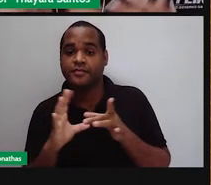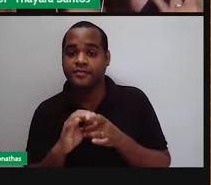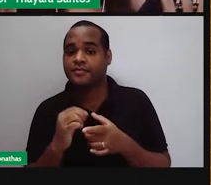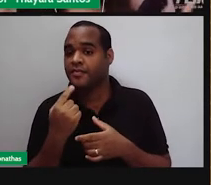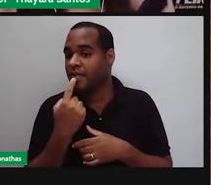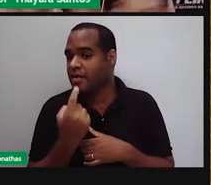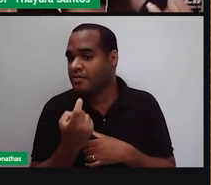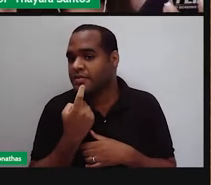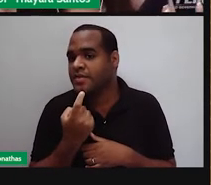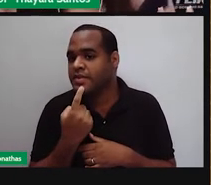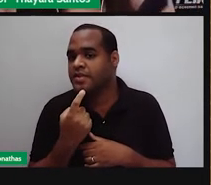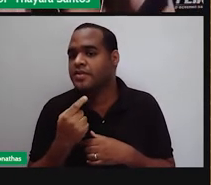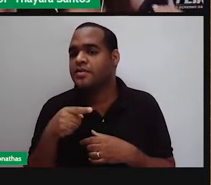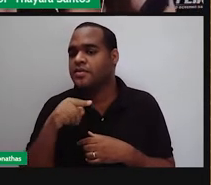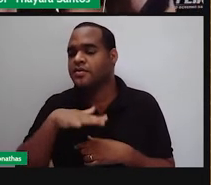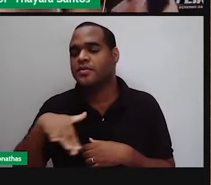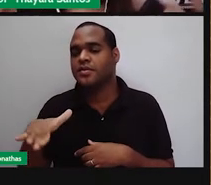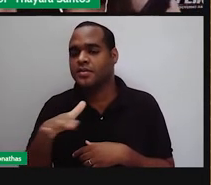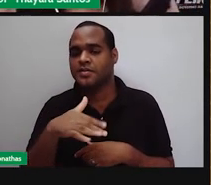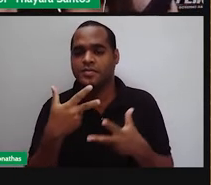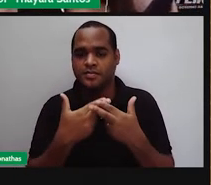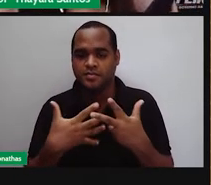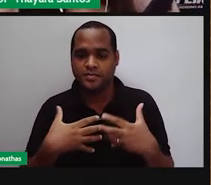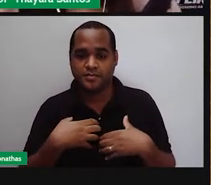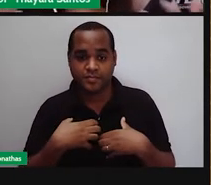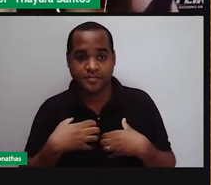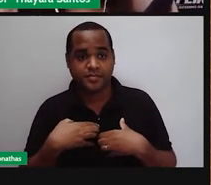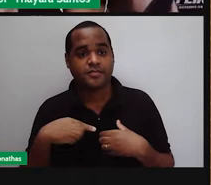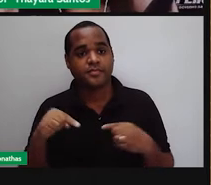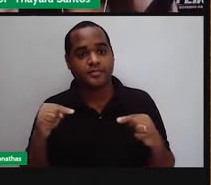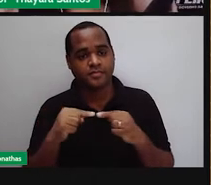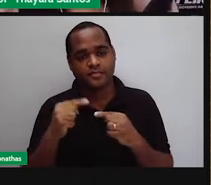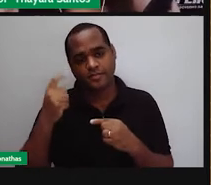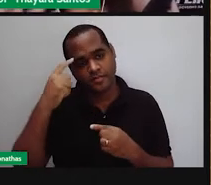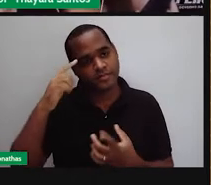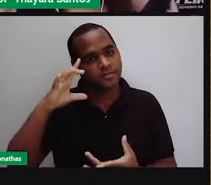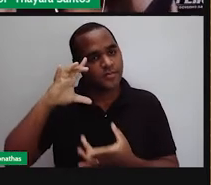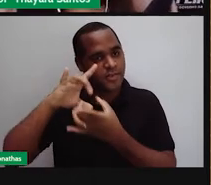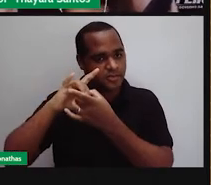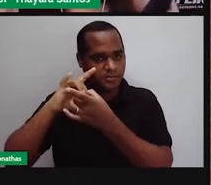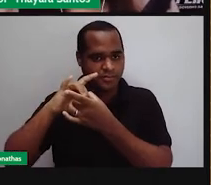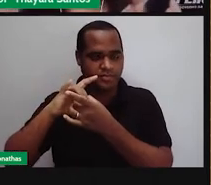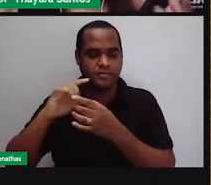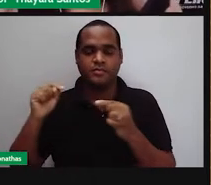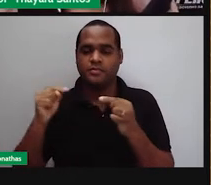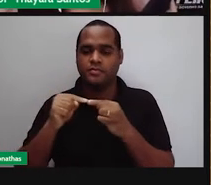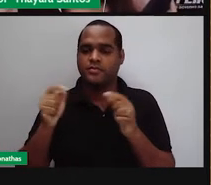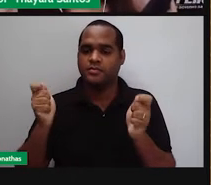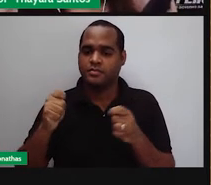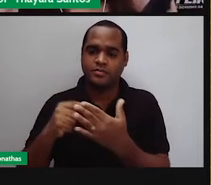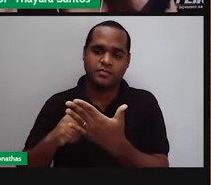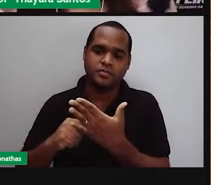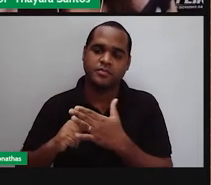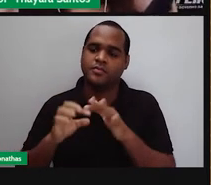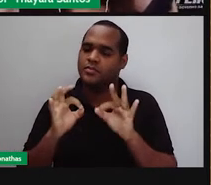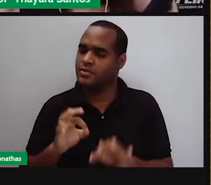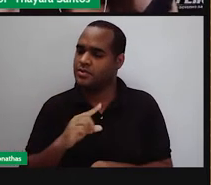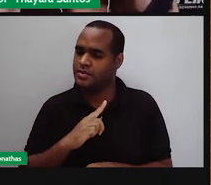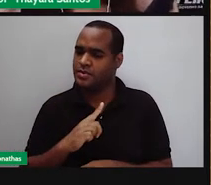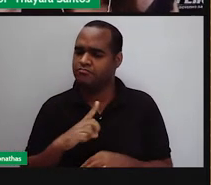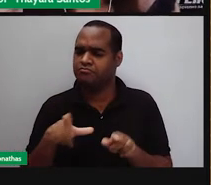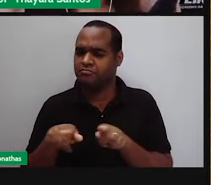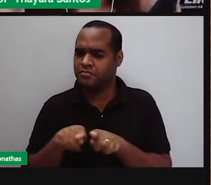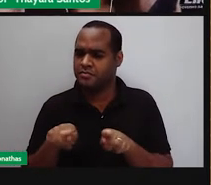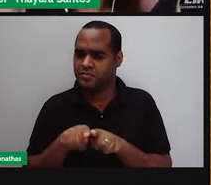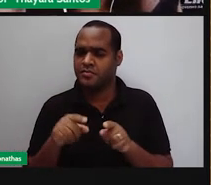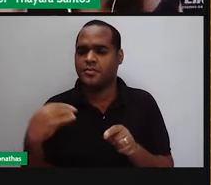língua para que todas as papilas possam sentir esse sabor e mandar para o seu cérebro e dar aquela sensação de satisfação. Porque isso também